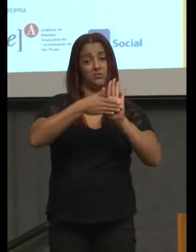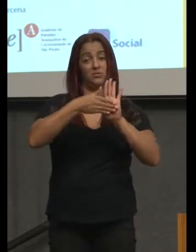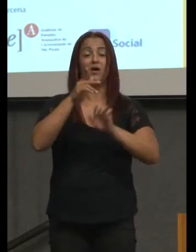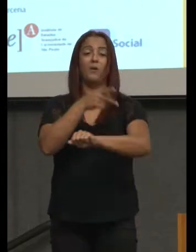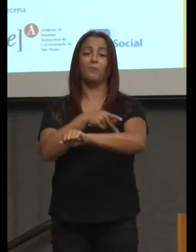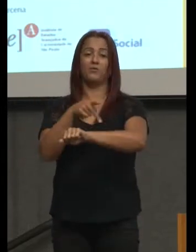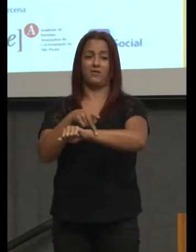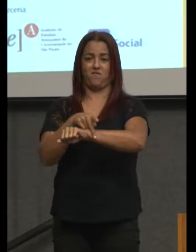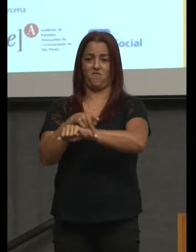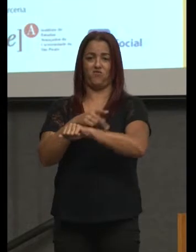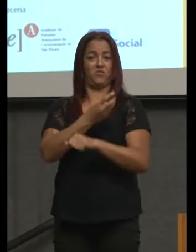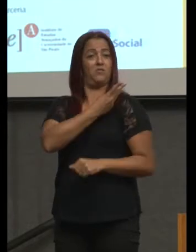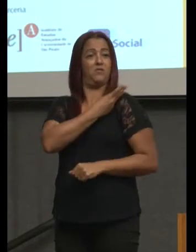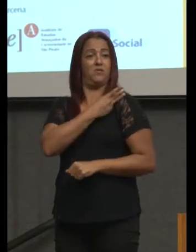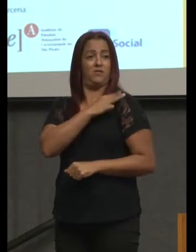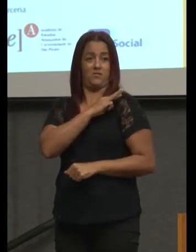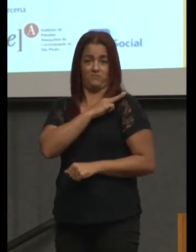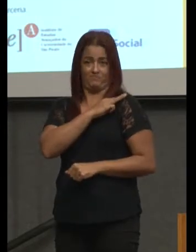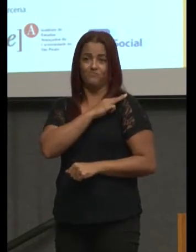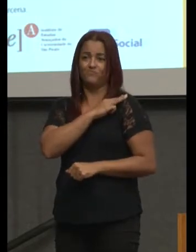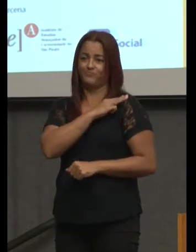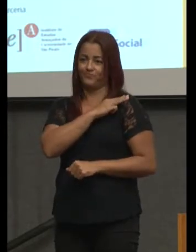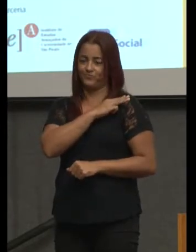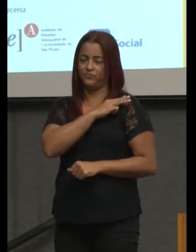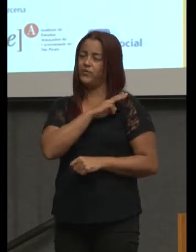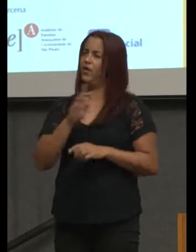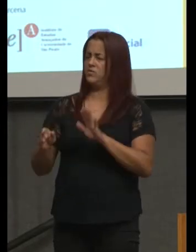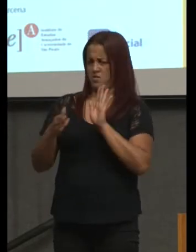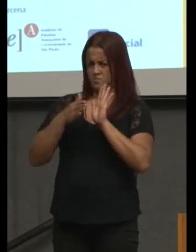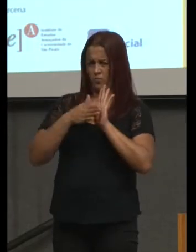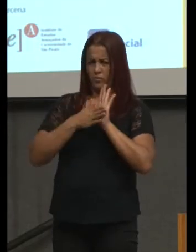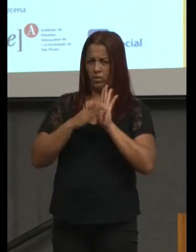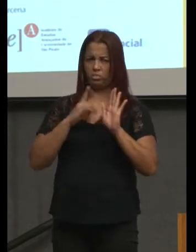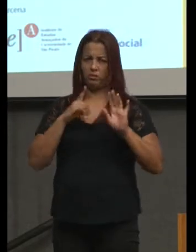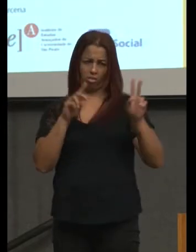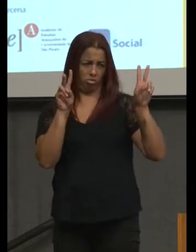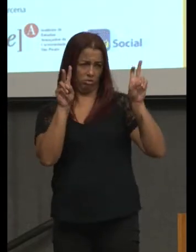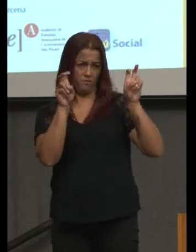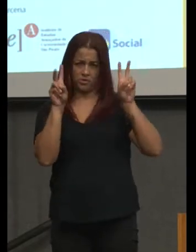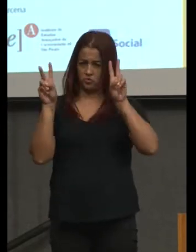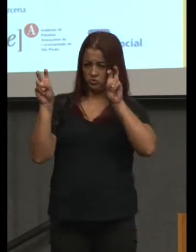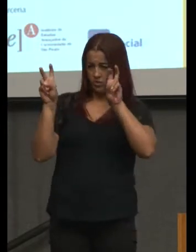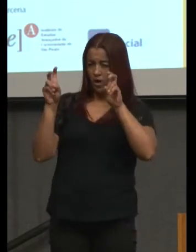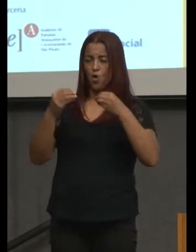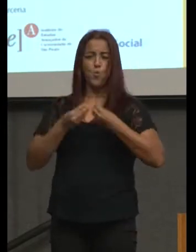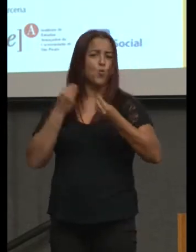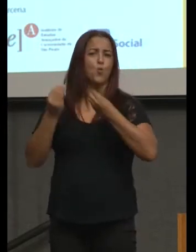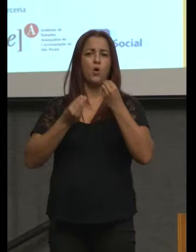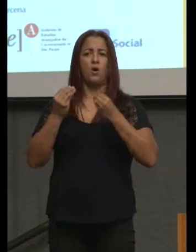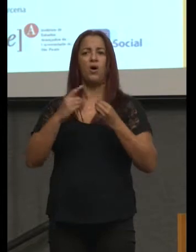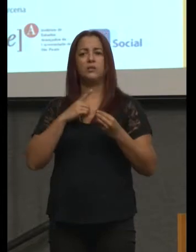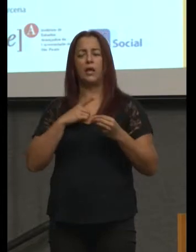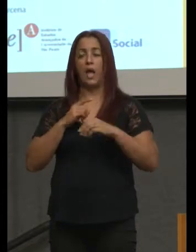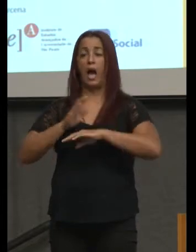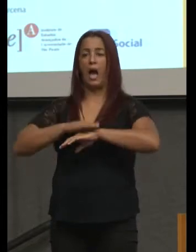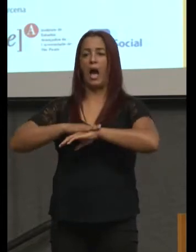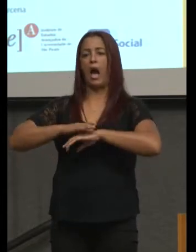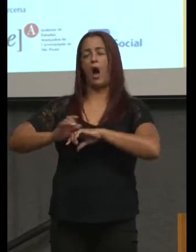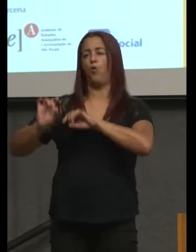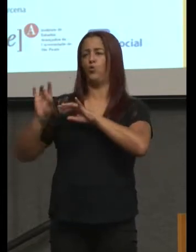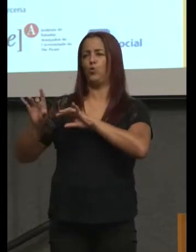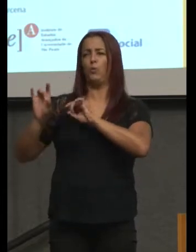Nessa proposta, essas temáticas que estão dadas aqui, produção de autonomia, responsabilidade, estão explicitadas